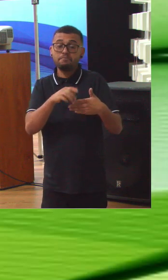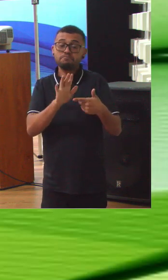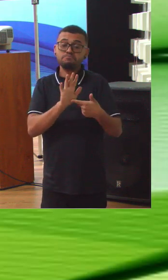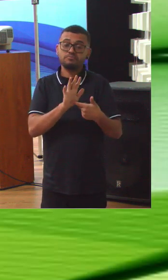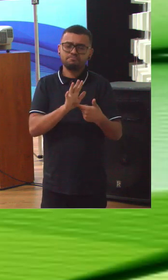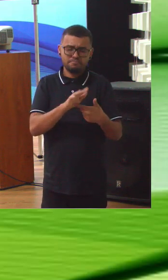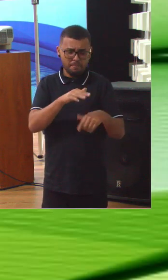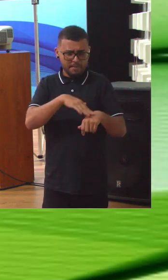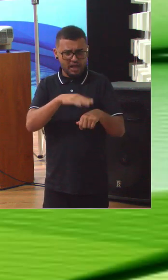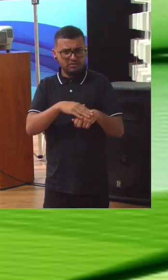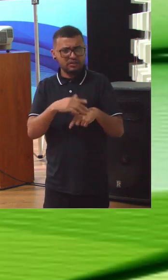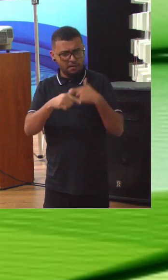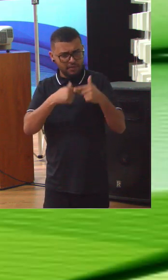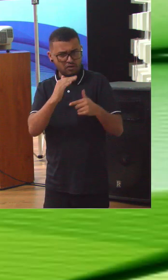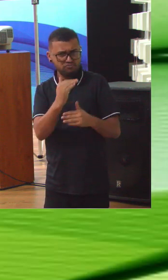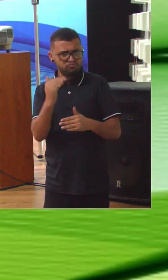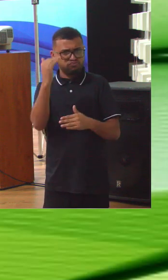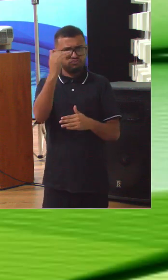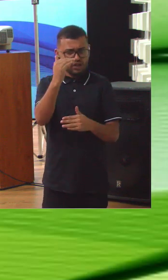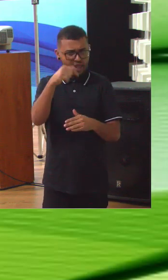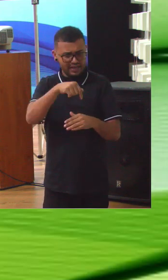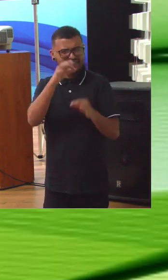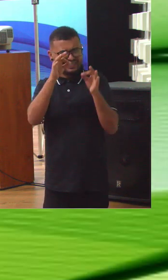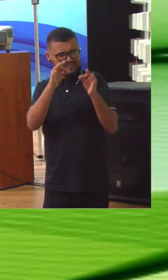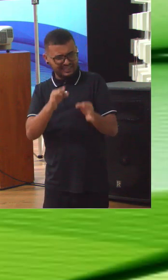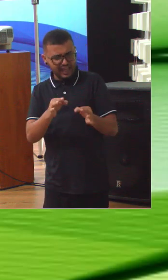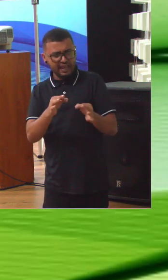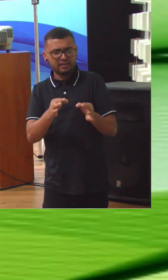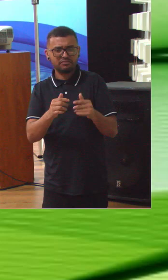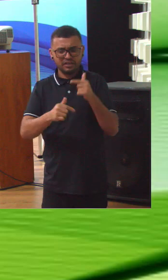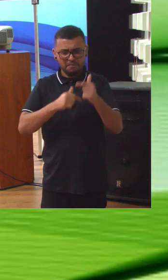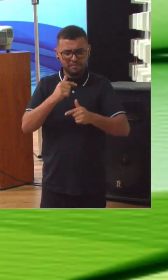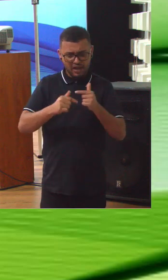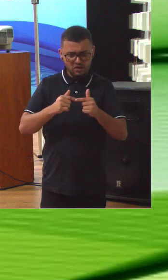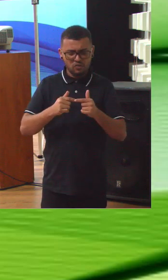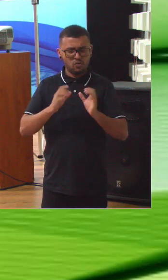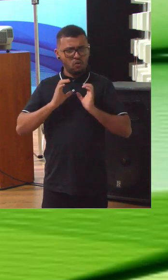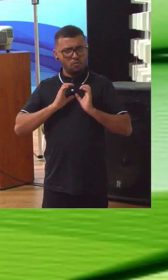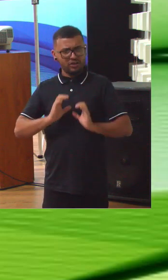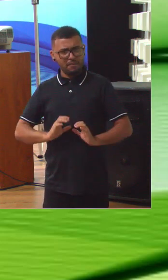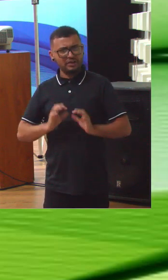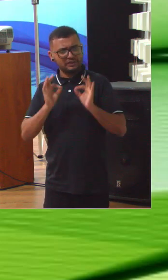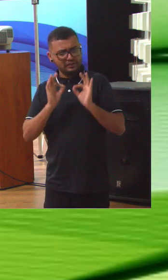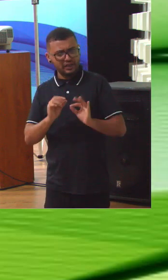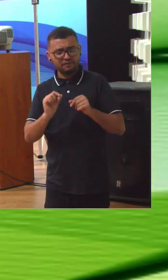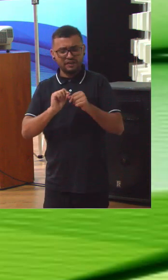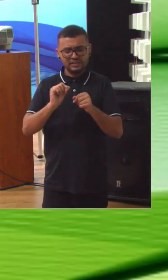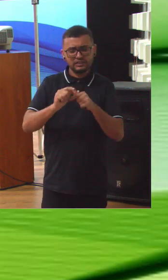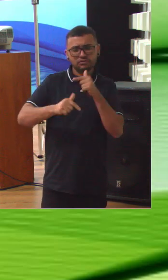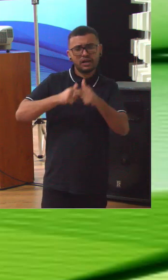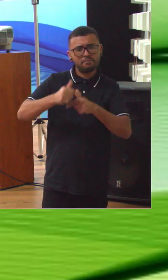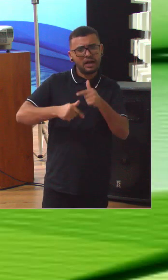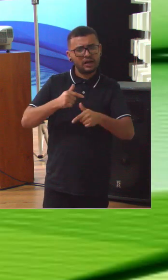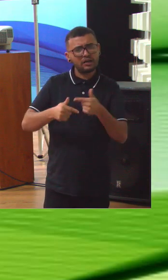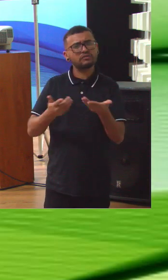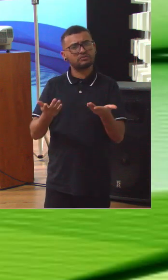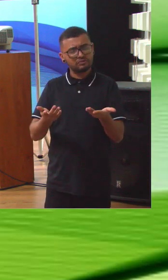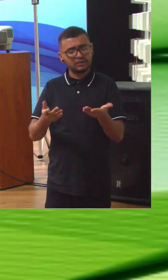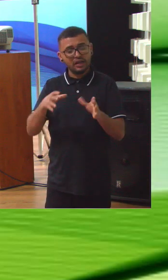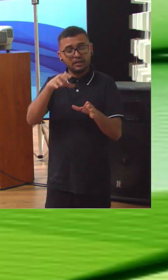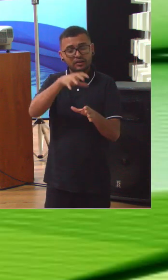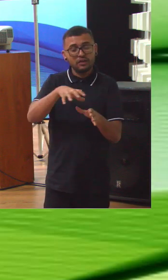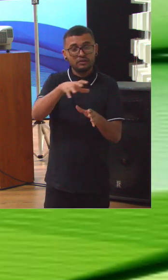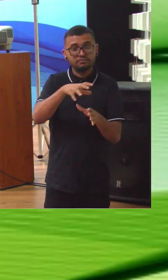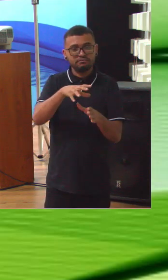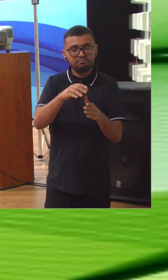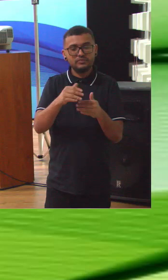maiores cargos dentro da organização realmente têm as melhores competências para fazer ou para realizar a sua missão dentro da organização e